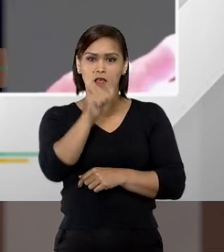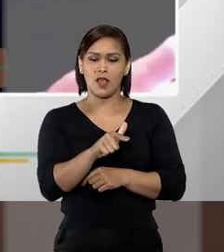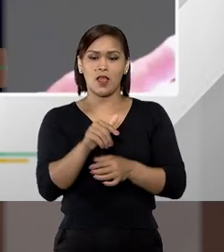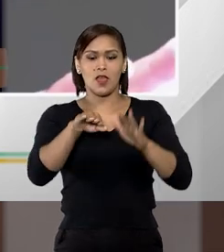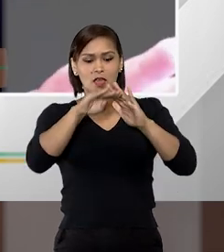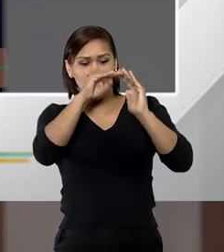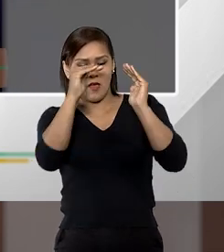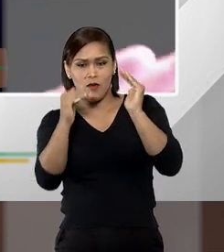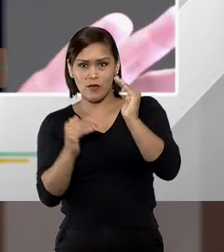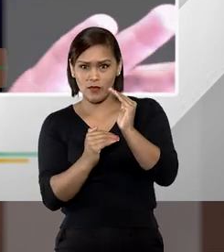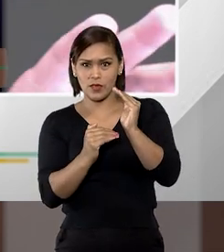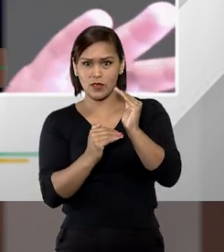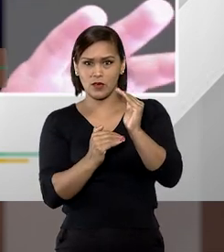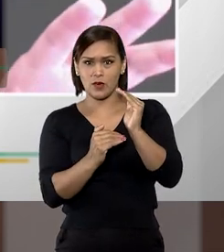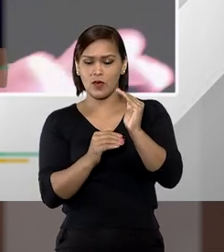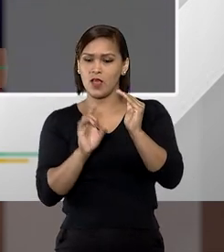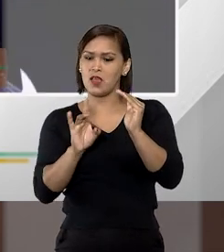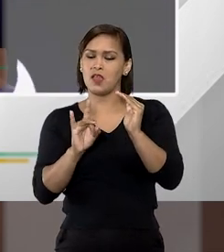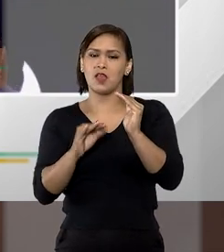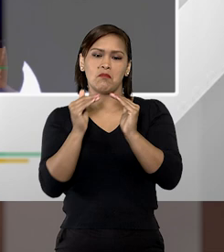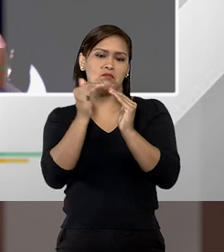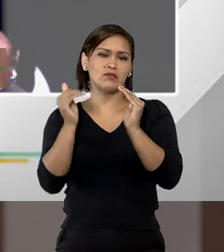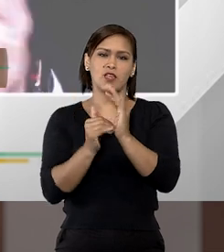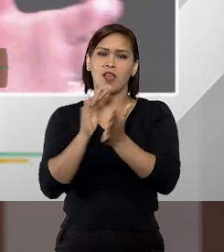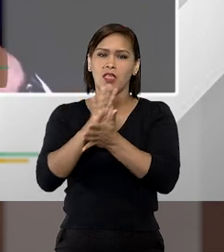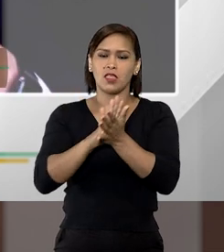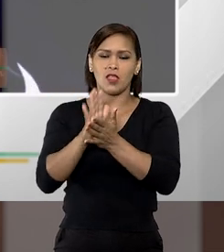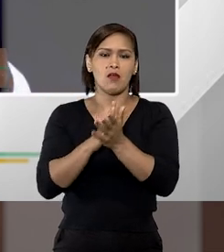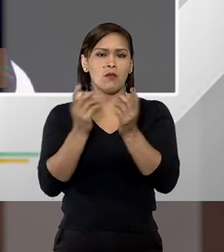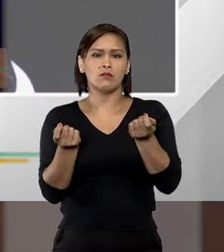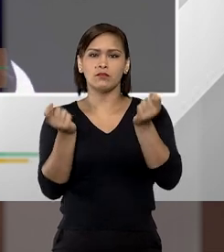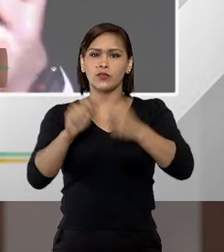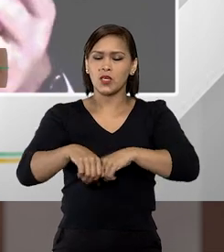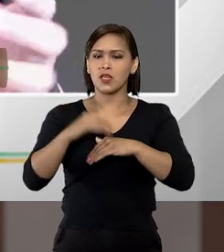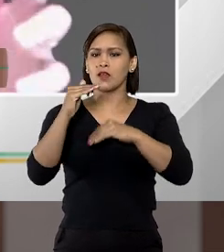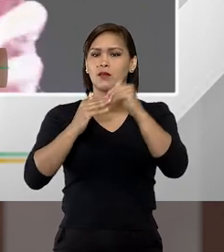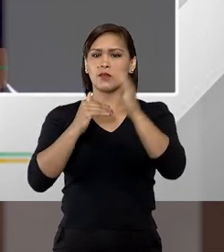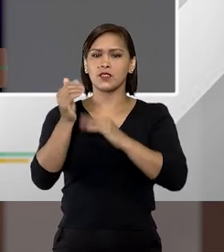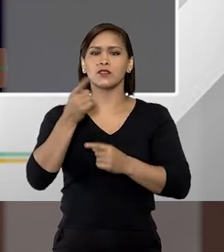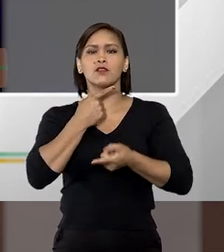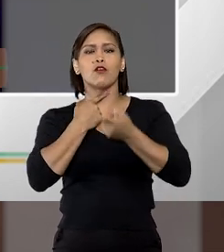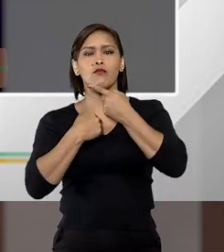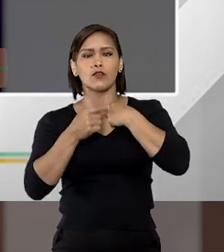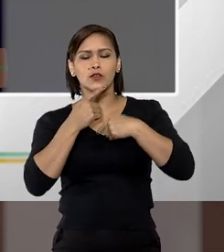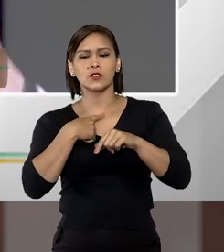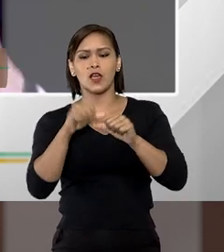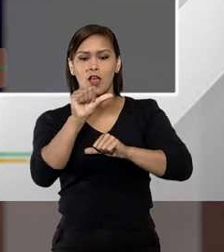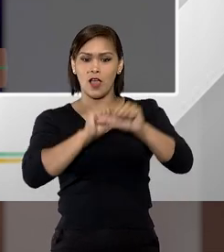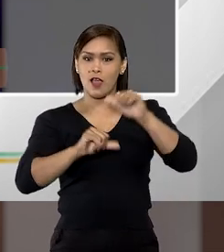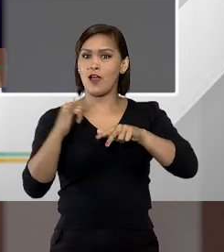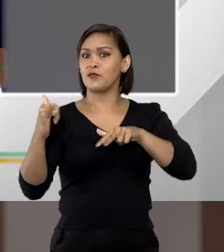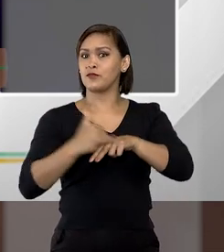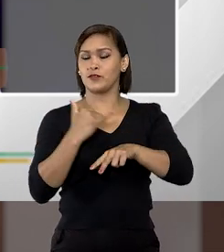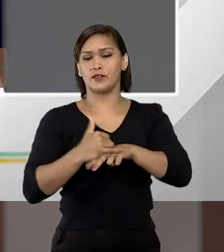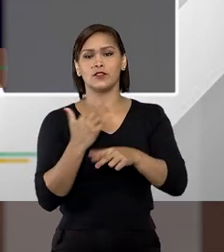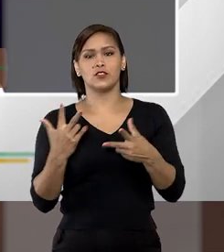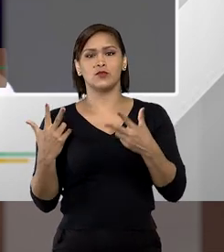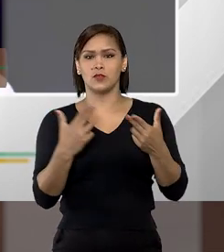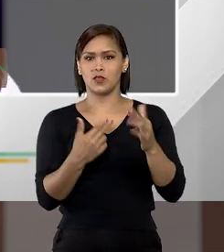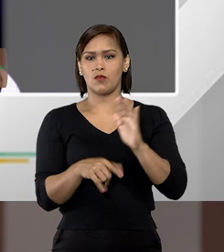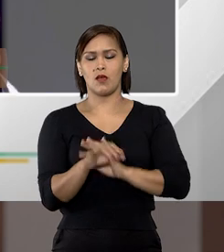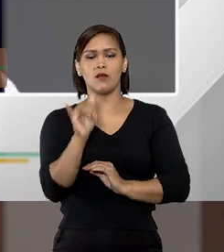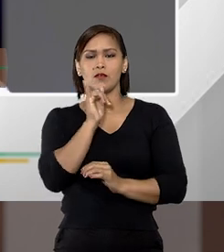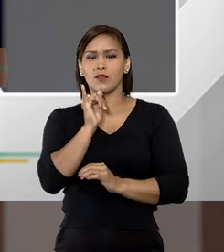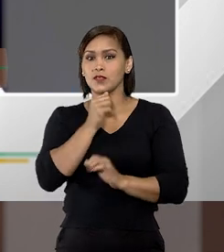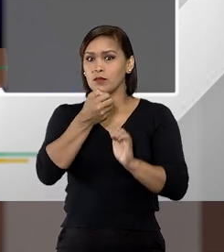ser inferior, um objeto desprovido de qualquer condição, de qualquer vontade, capaz de tornar a vítima igual a ele. Um